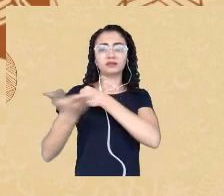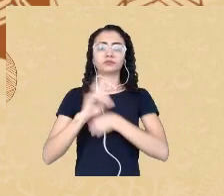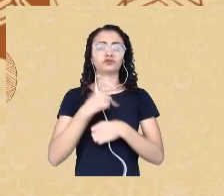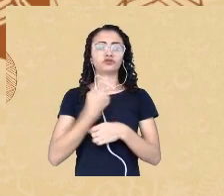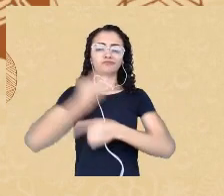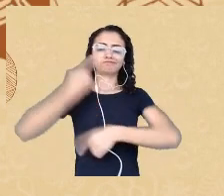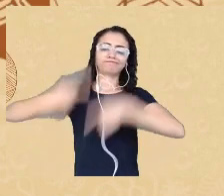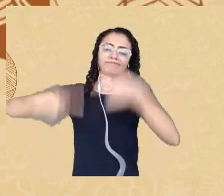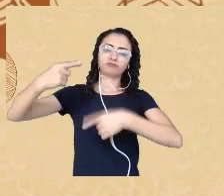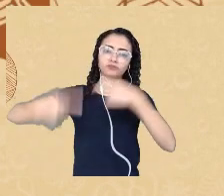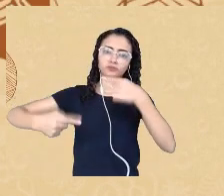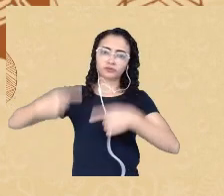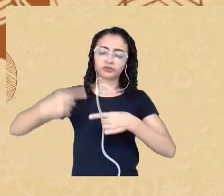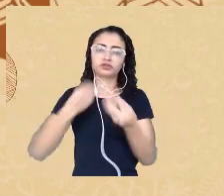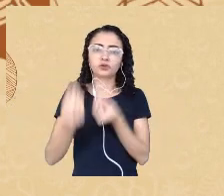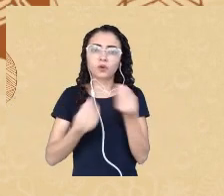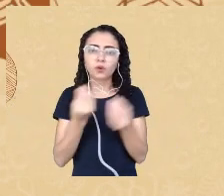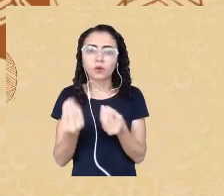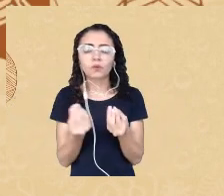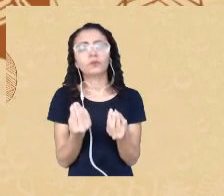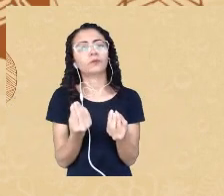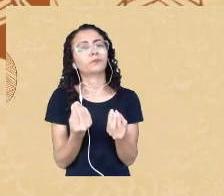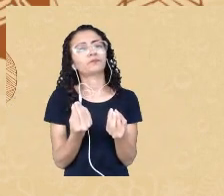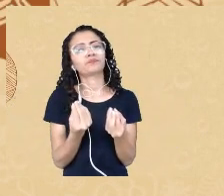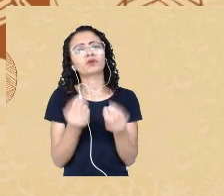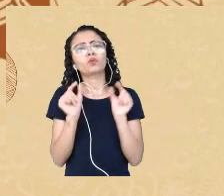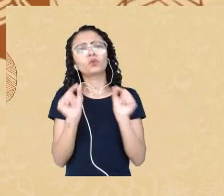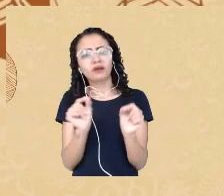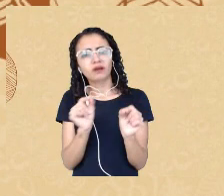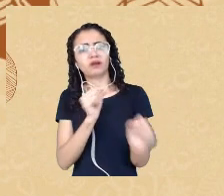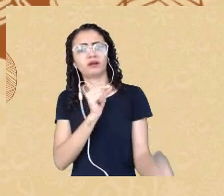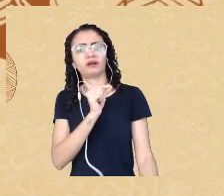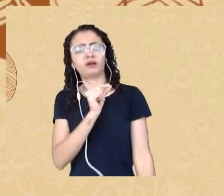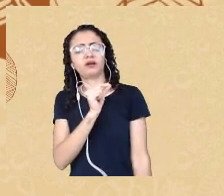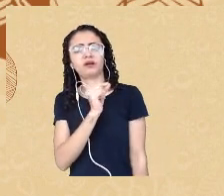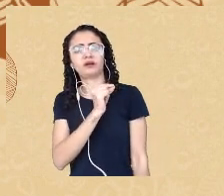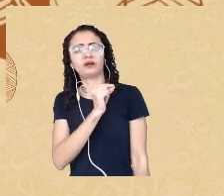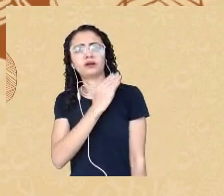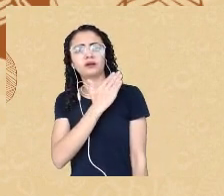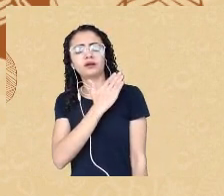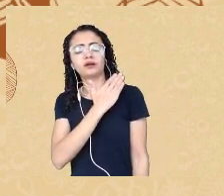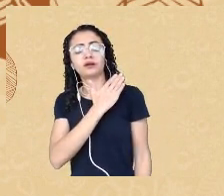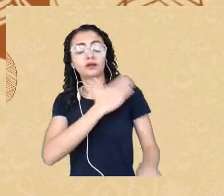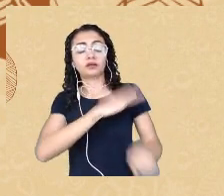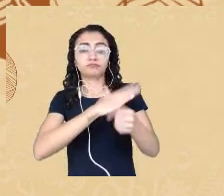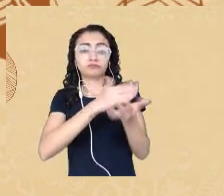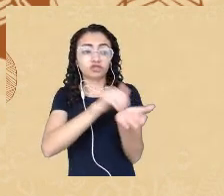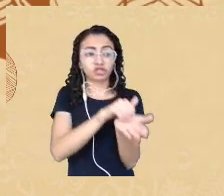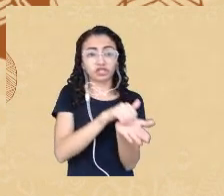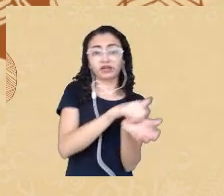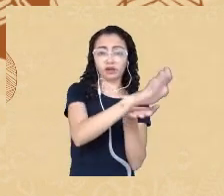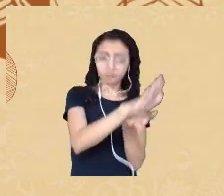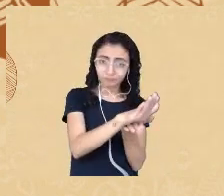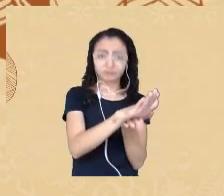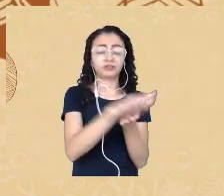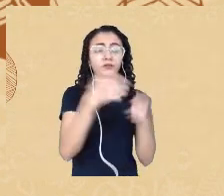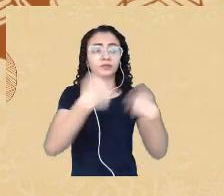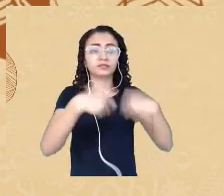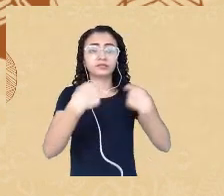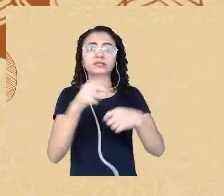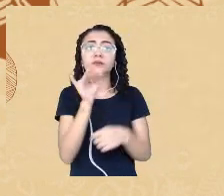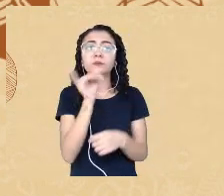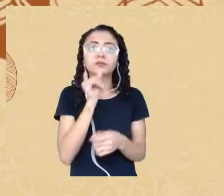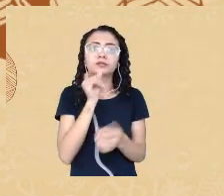inclusão e exclusão definimos os seguintes, né, teria que ser artigos empíricos, né, possuir a